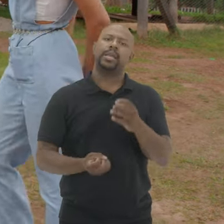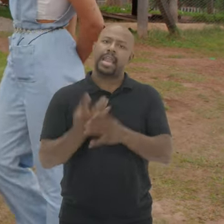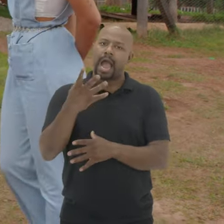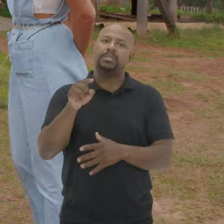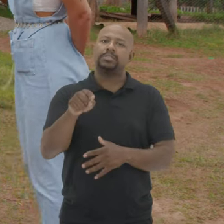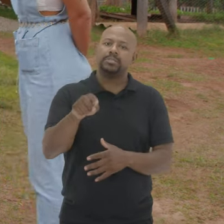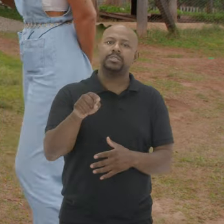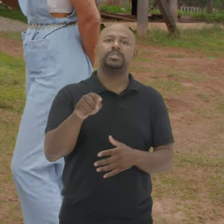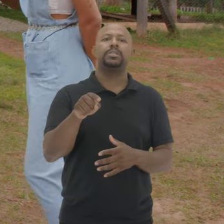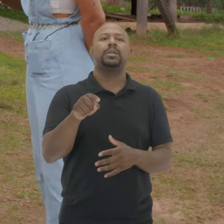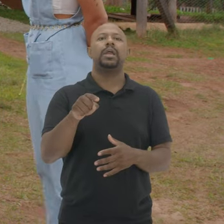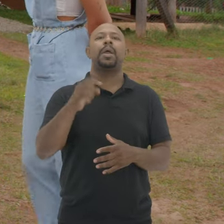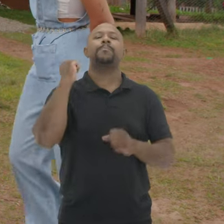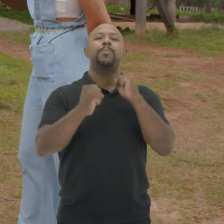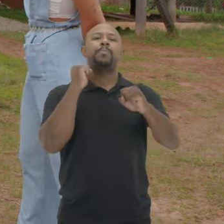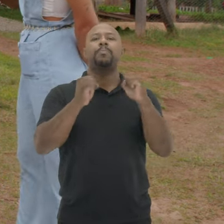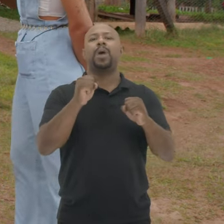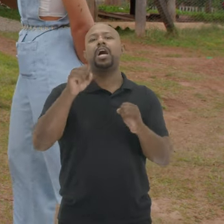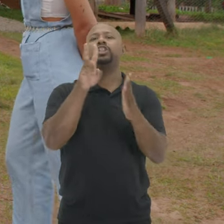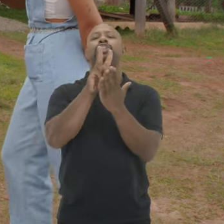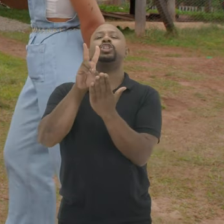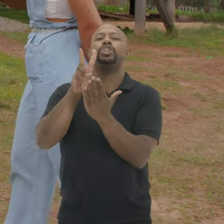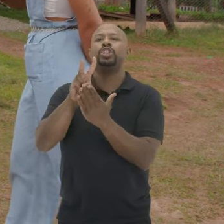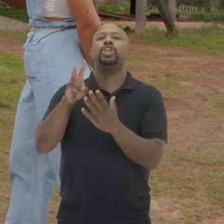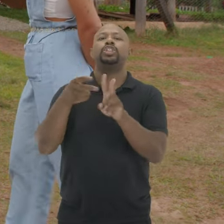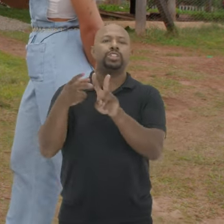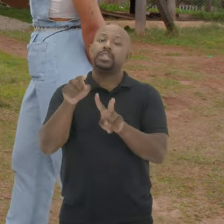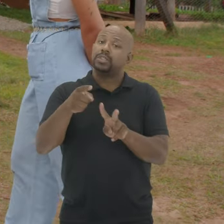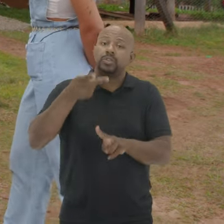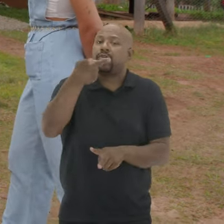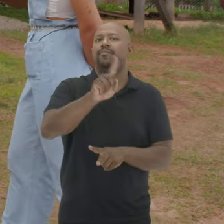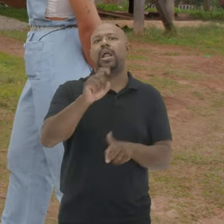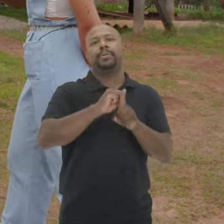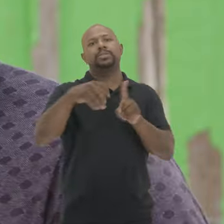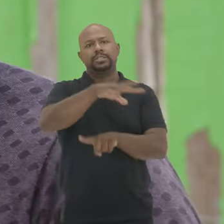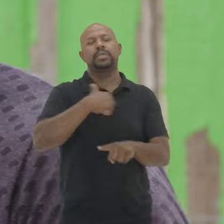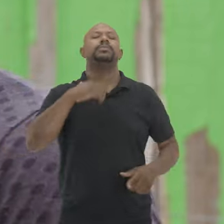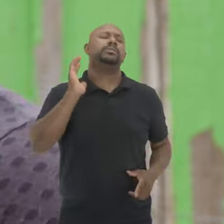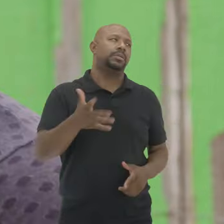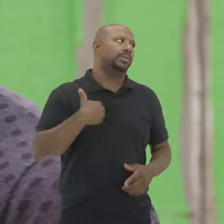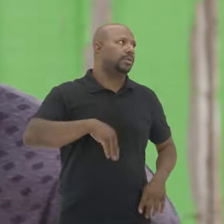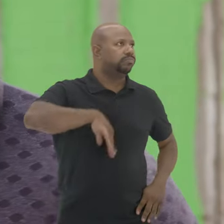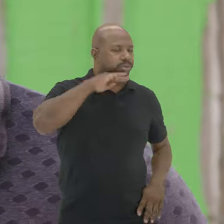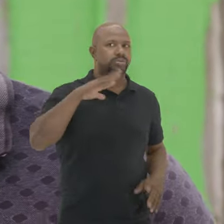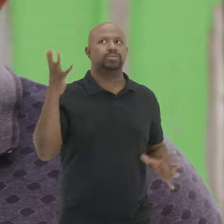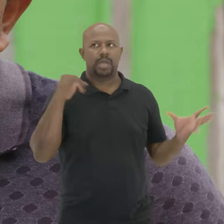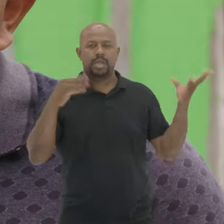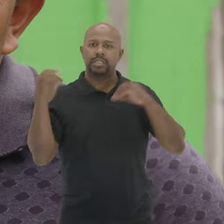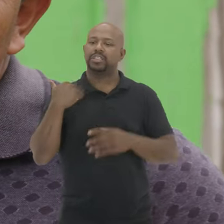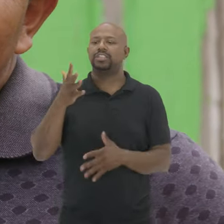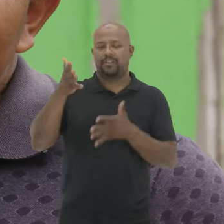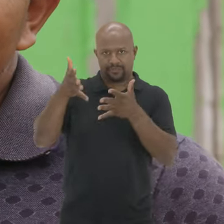Foram criadas Em cima De cemitérios indígenas E essa história Não é contada Para a sociedade Nós já cansemos De ouvir